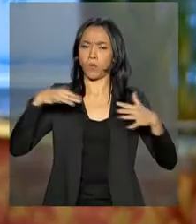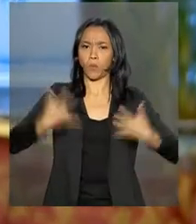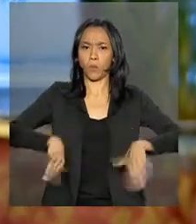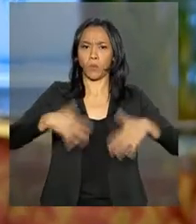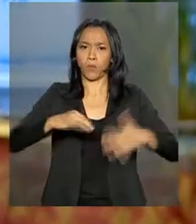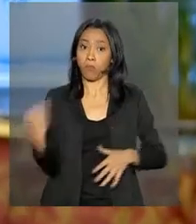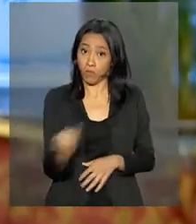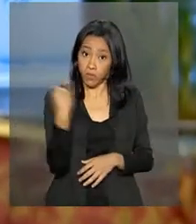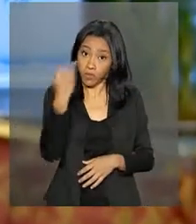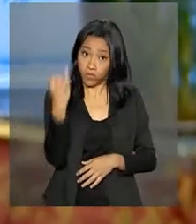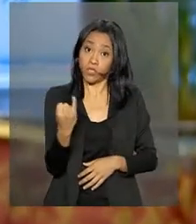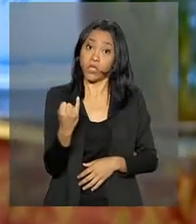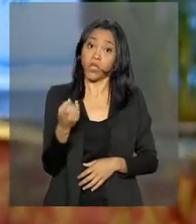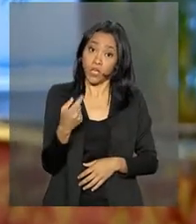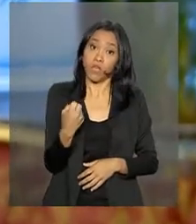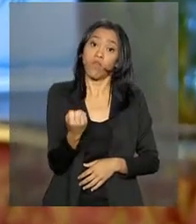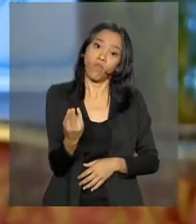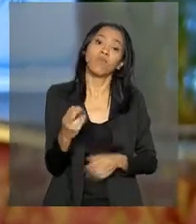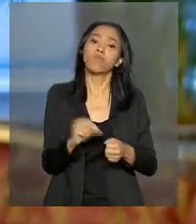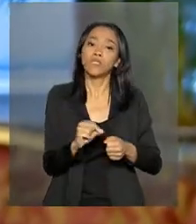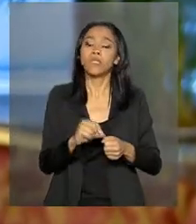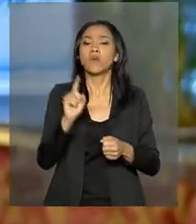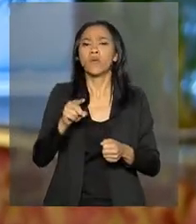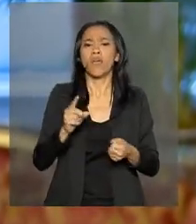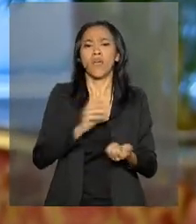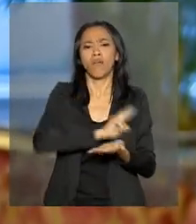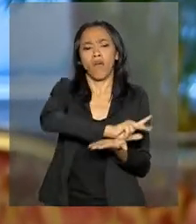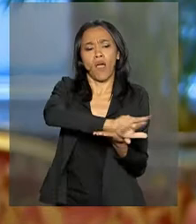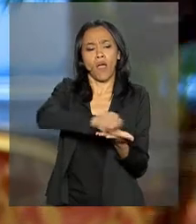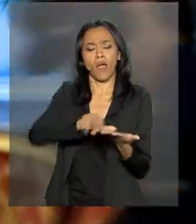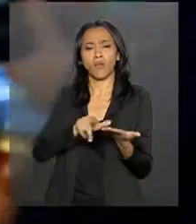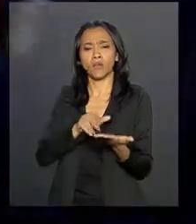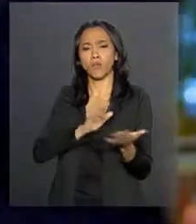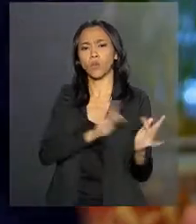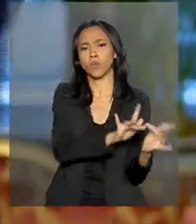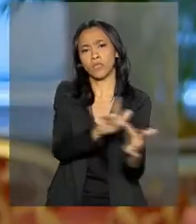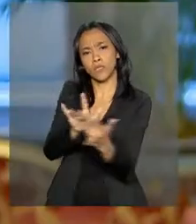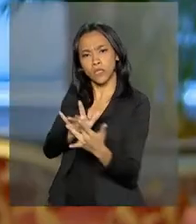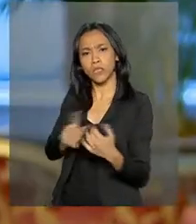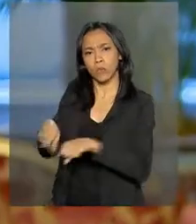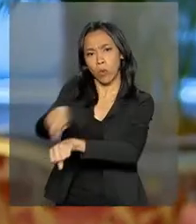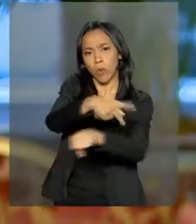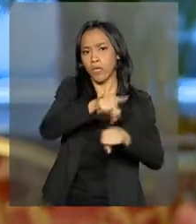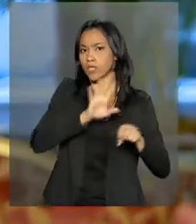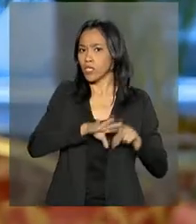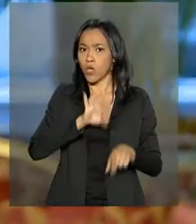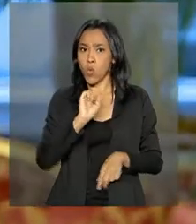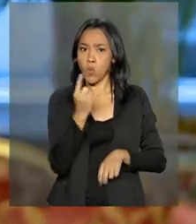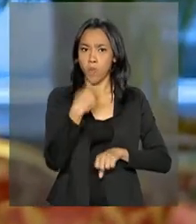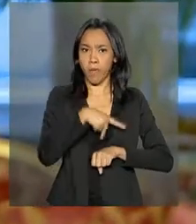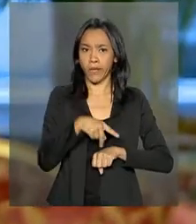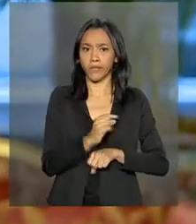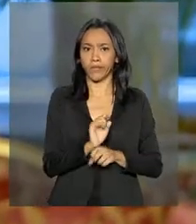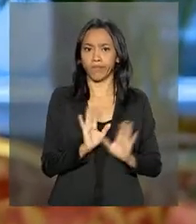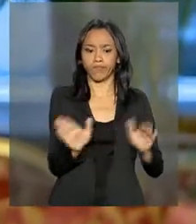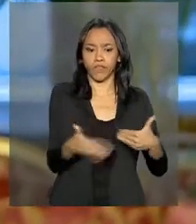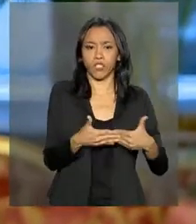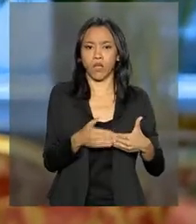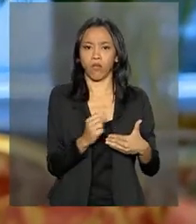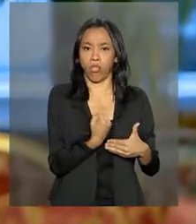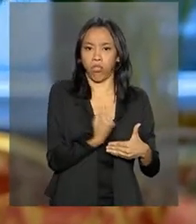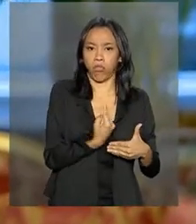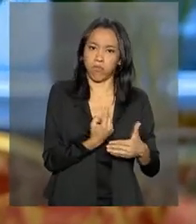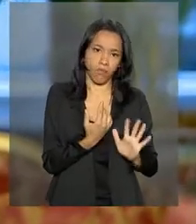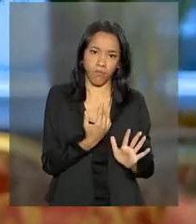ainda nesta reunião, o multilateralismo e não o isolacionismo. E eu percebo que a maioria dos países